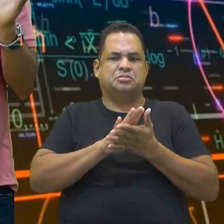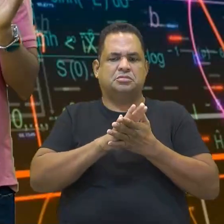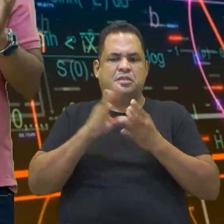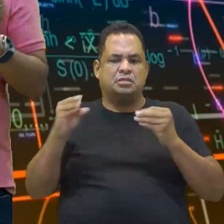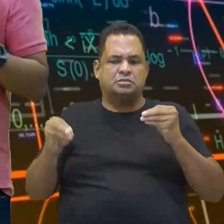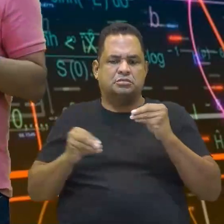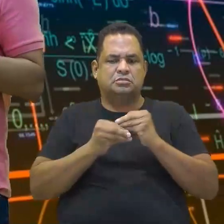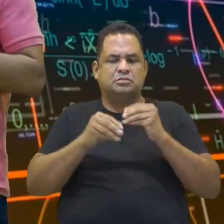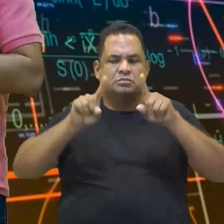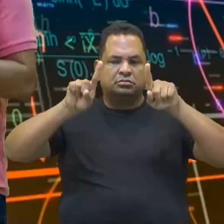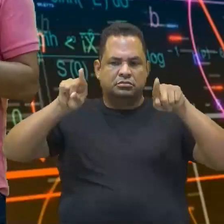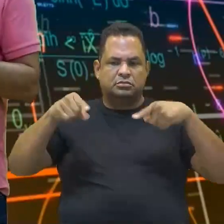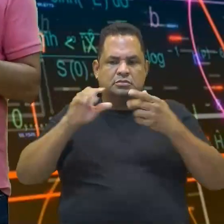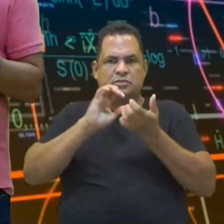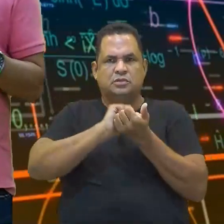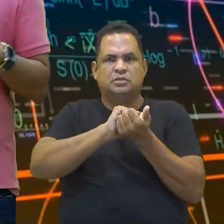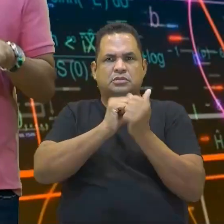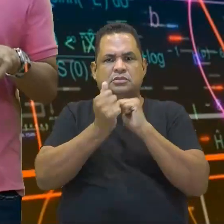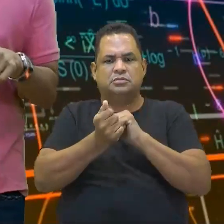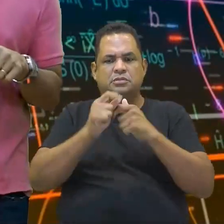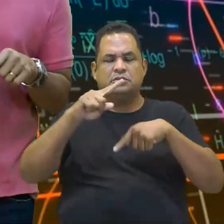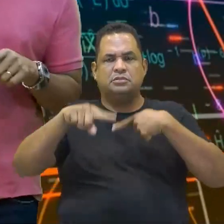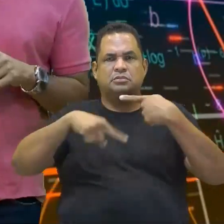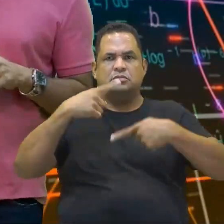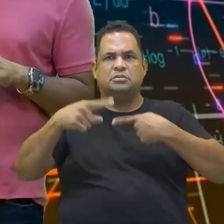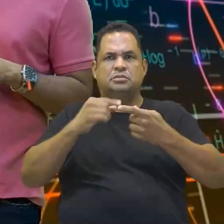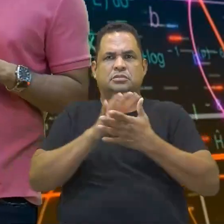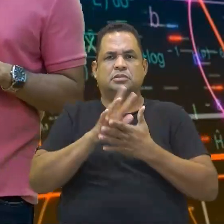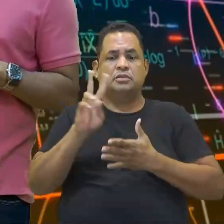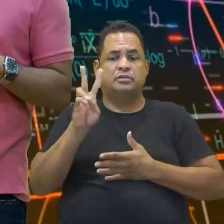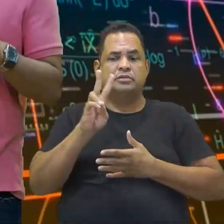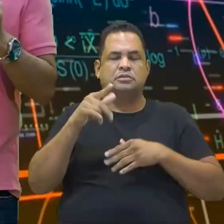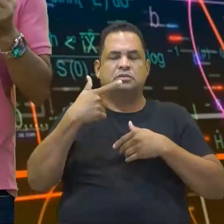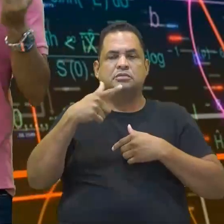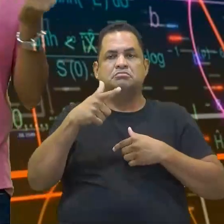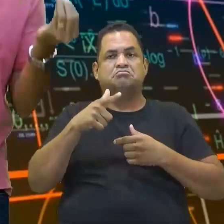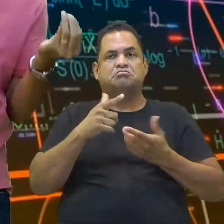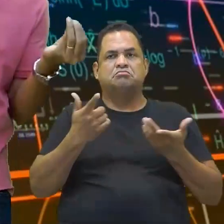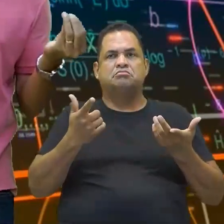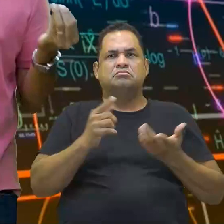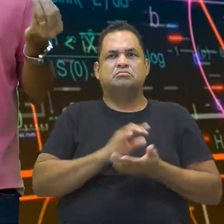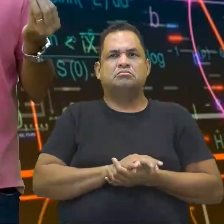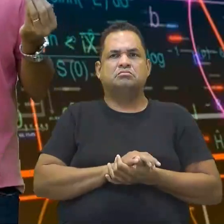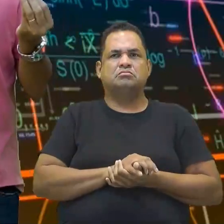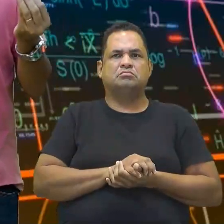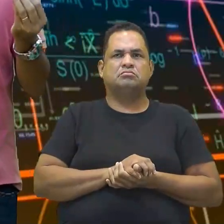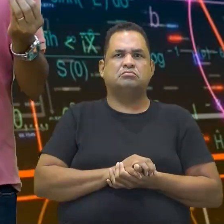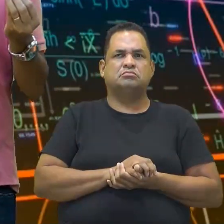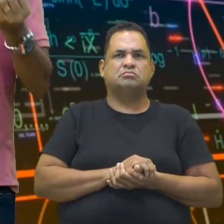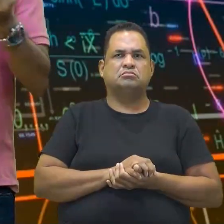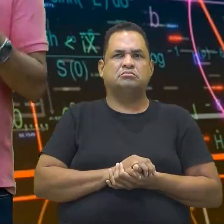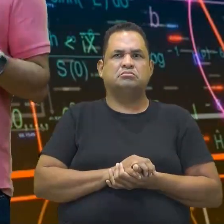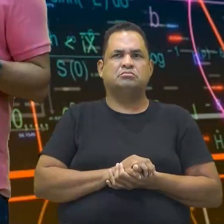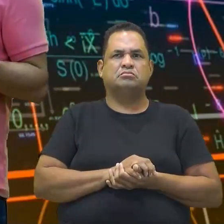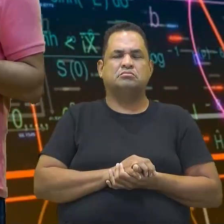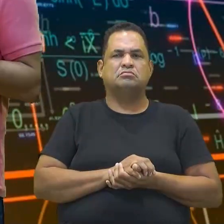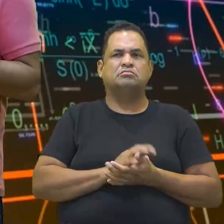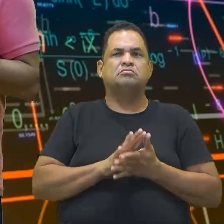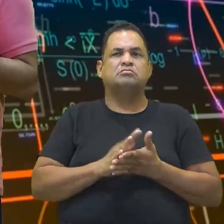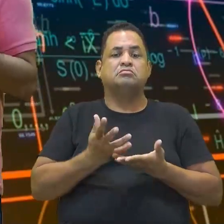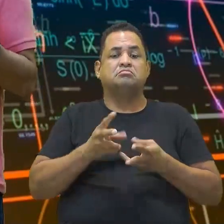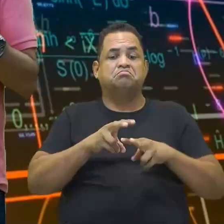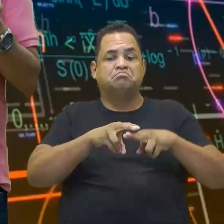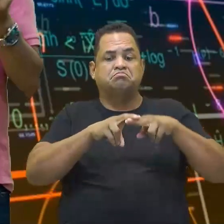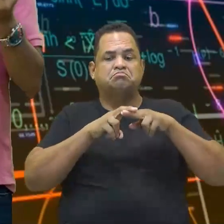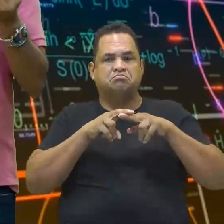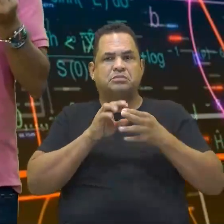parênteses foi adaptado já depois. No vestibular não tinha. Então, estava o complementar de B em A. Por isso que aparece o vazio